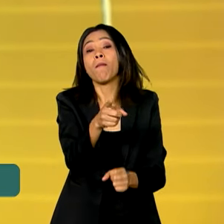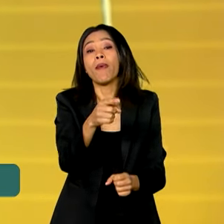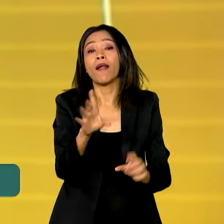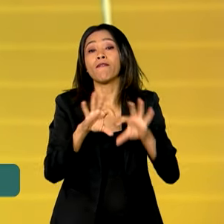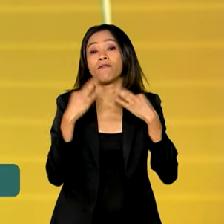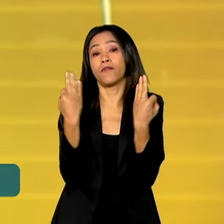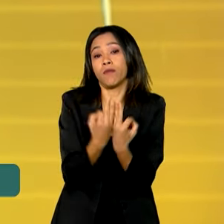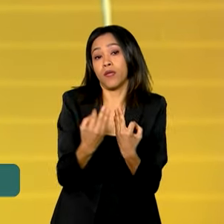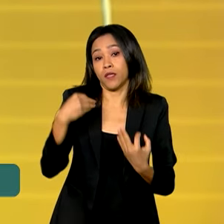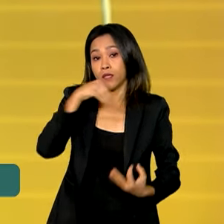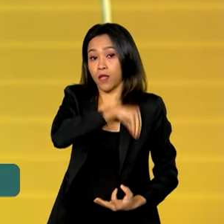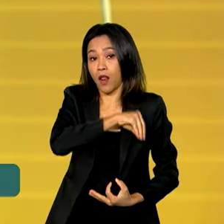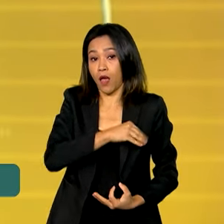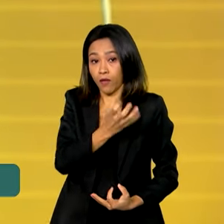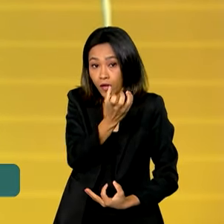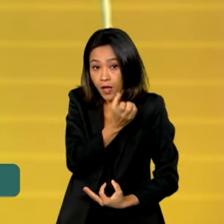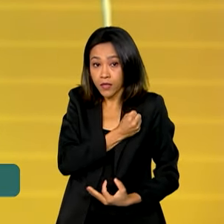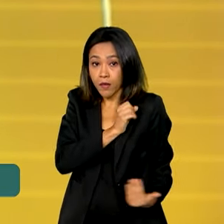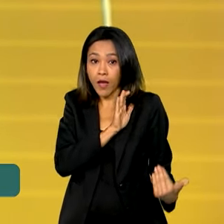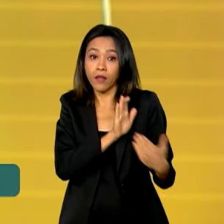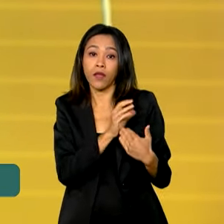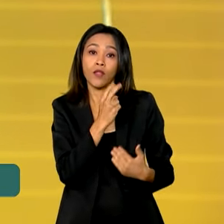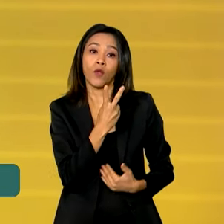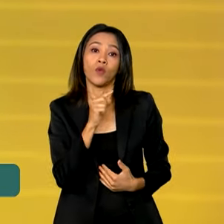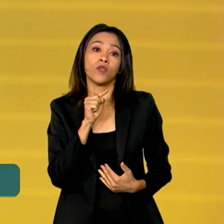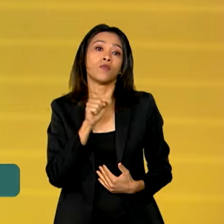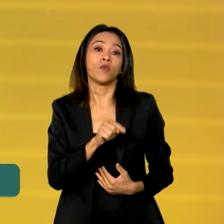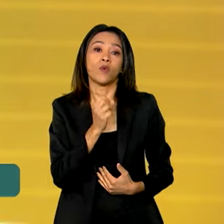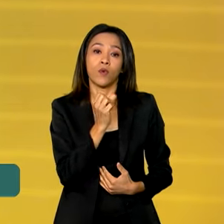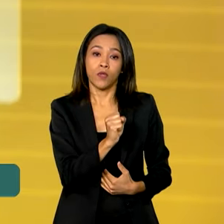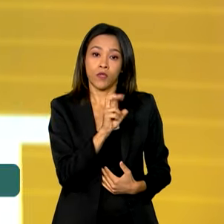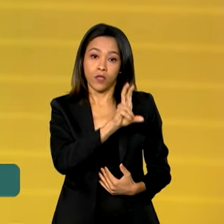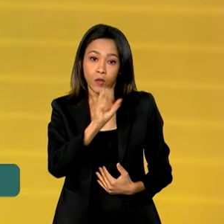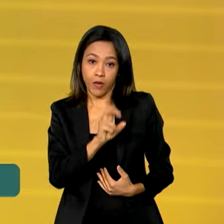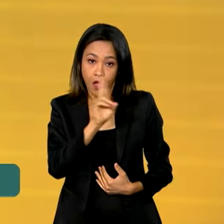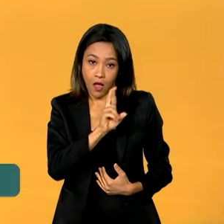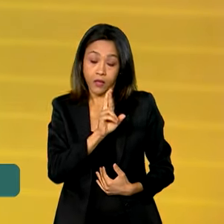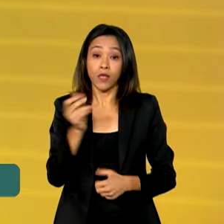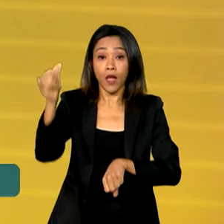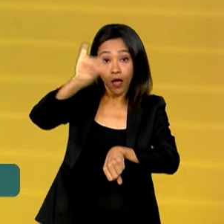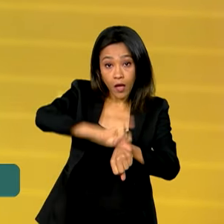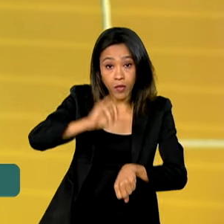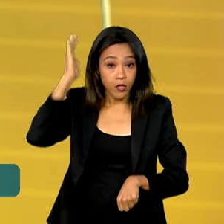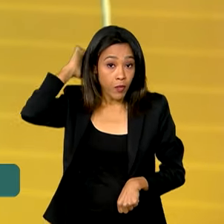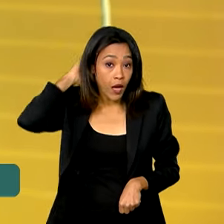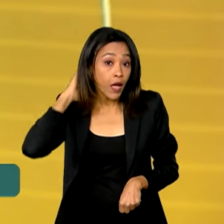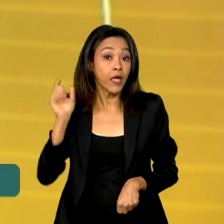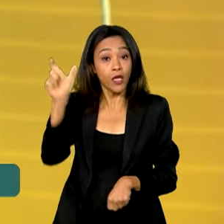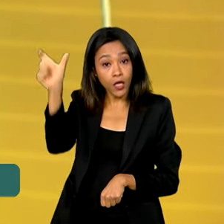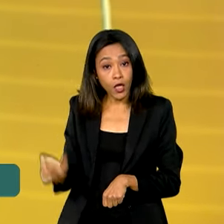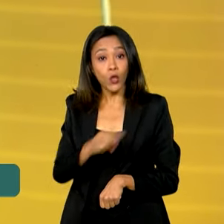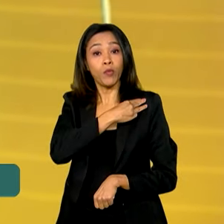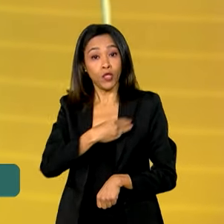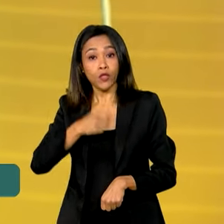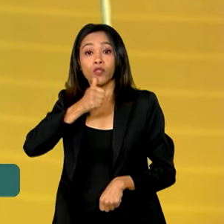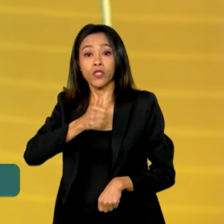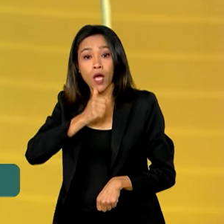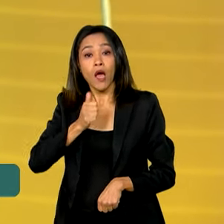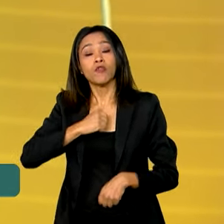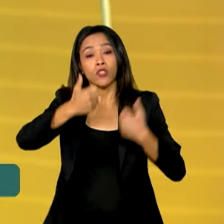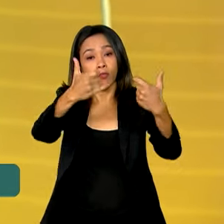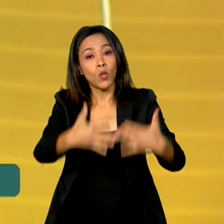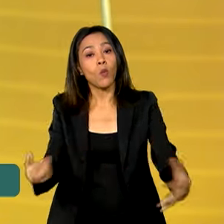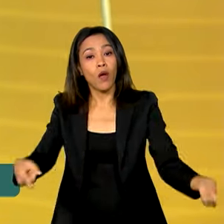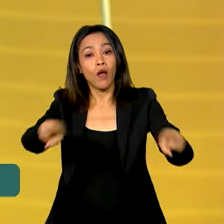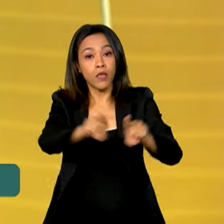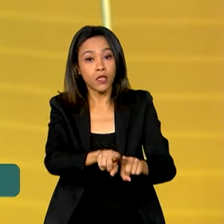mensal de até 2.850 reais. Na capital, Belém, o ministro Jader Filho firmou uma parceria com o governo do